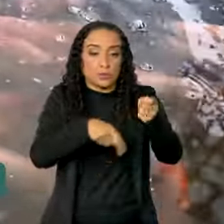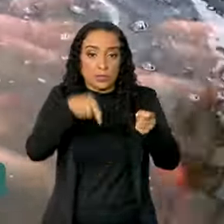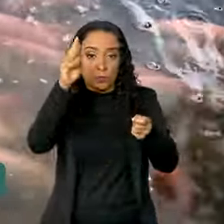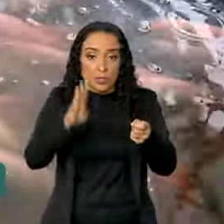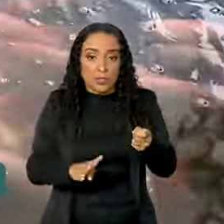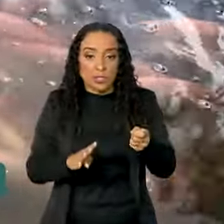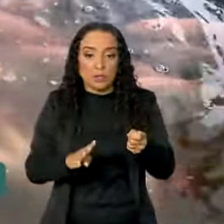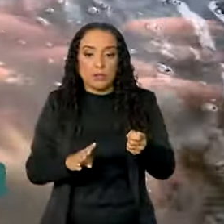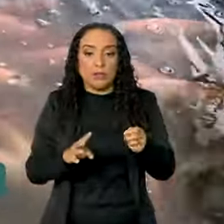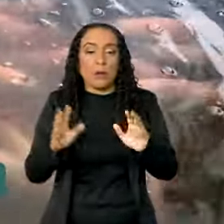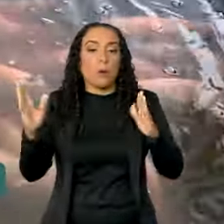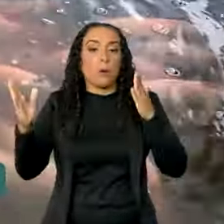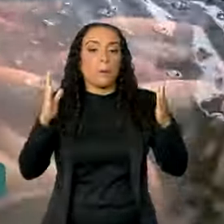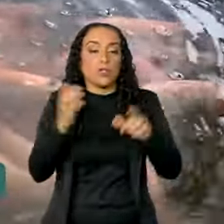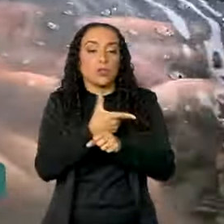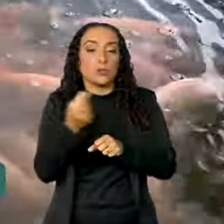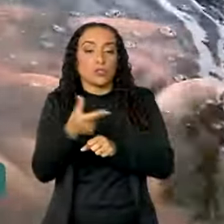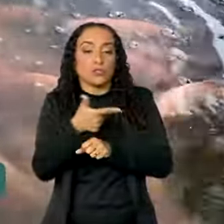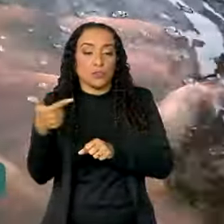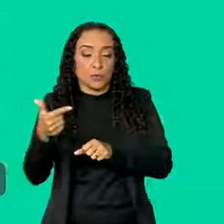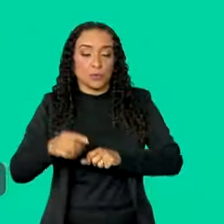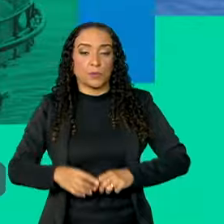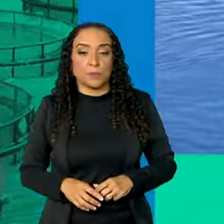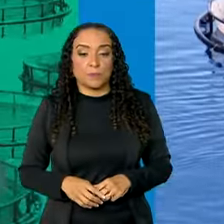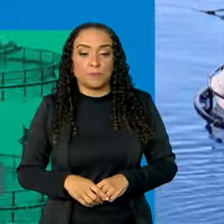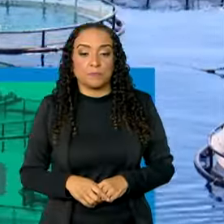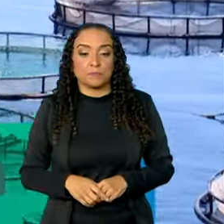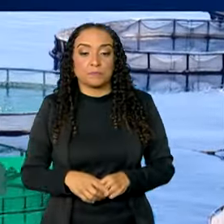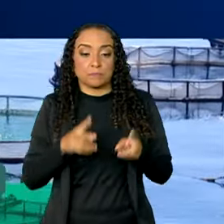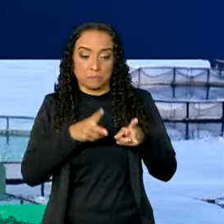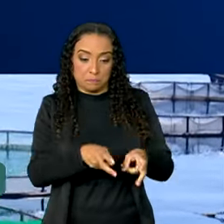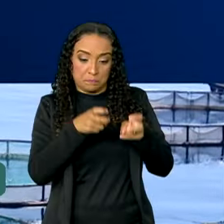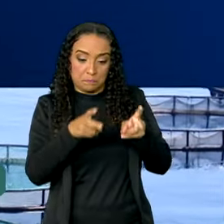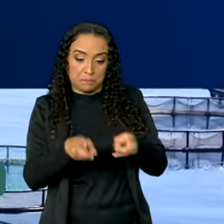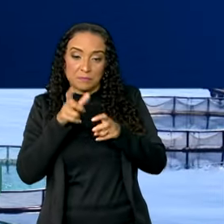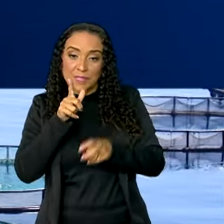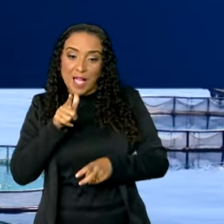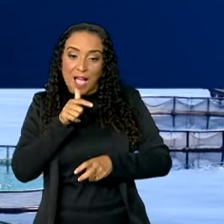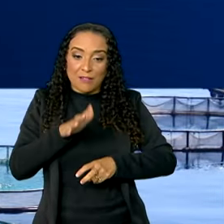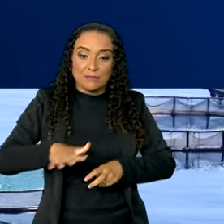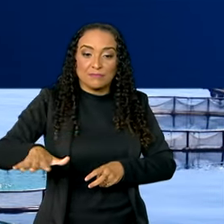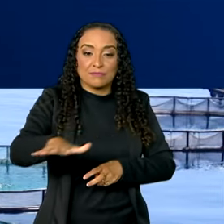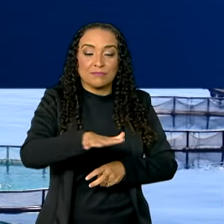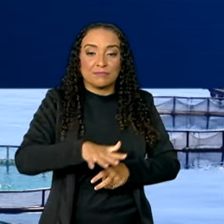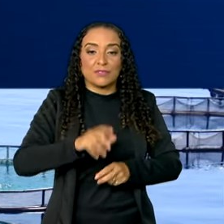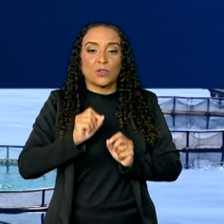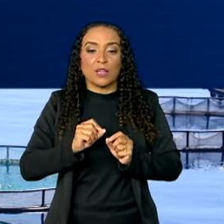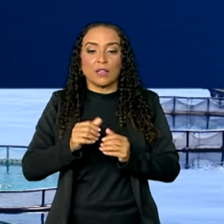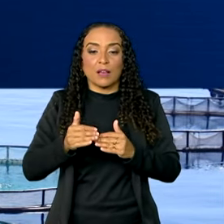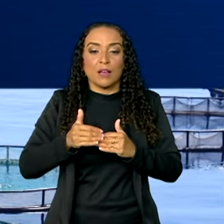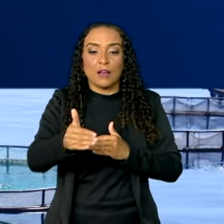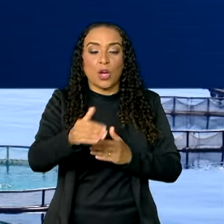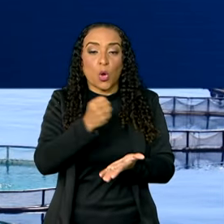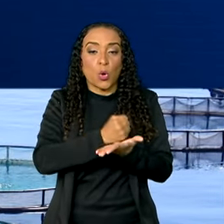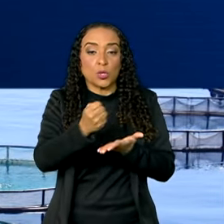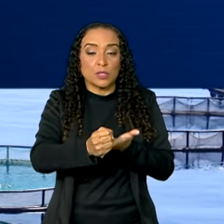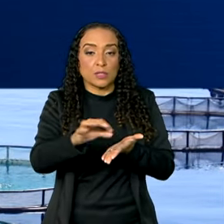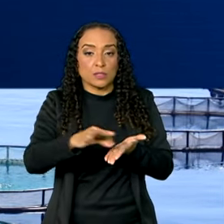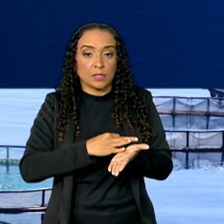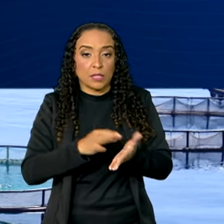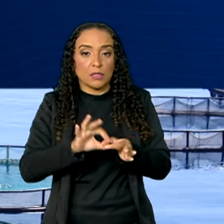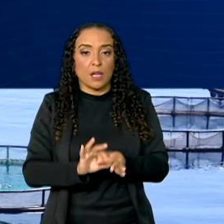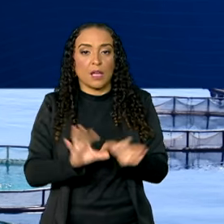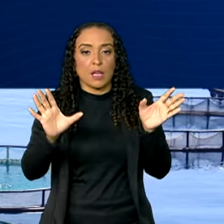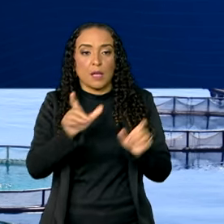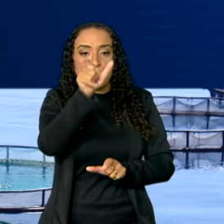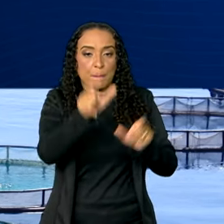Brasil em relação a 2022. A exploração das águas da União é feita a partir de contratos de sessão